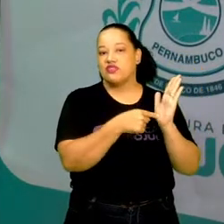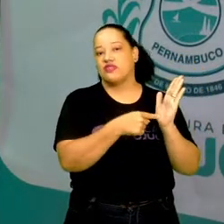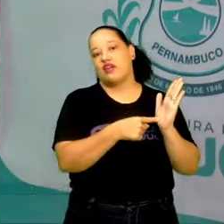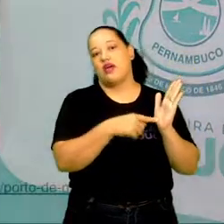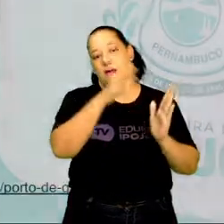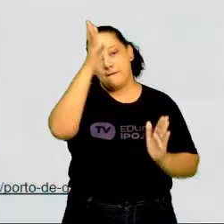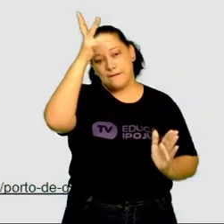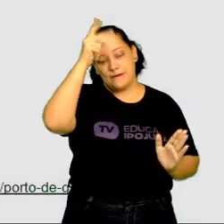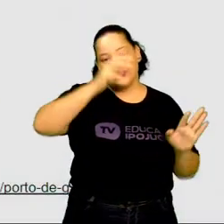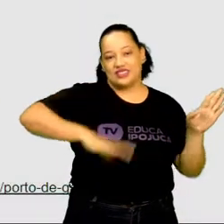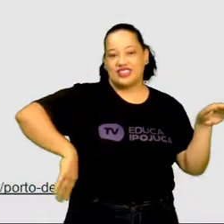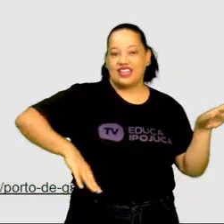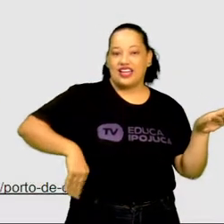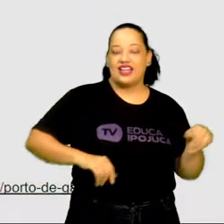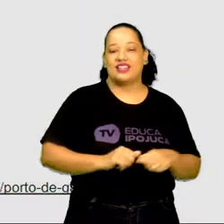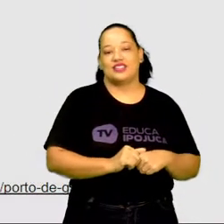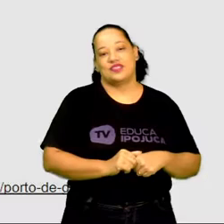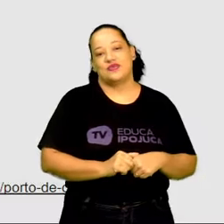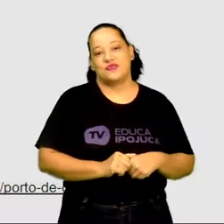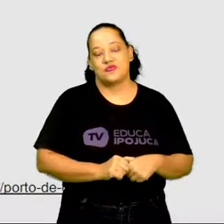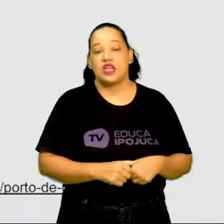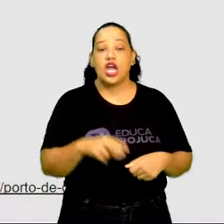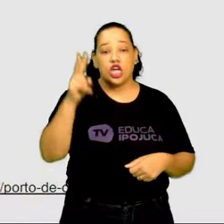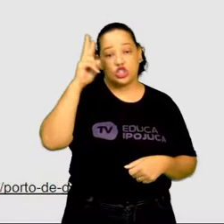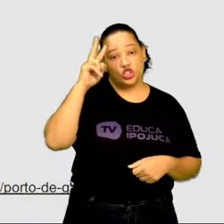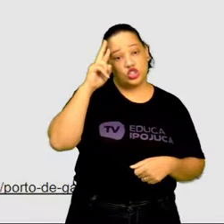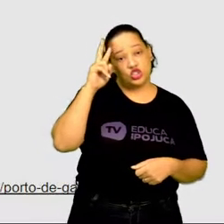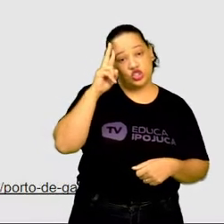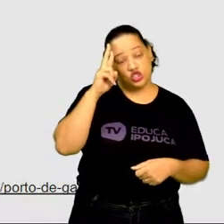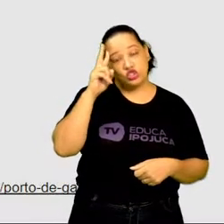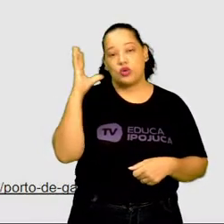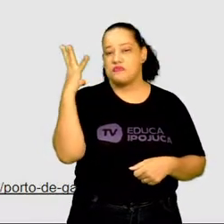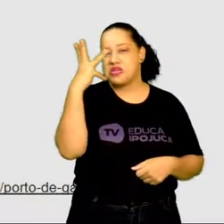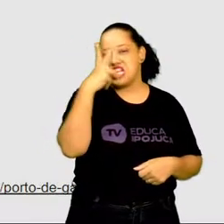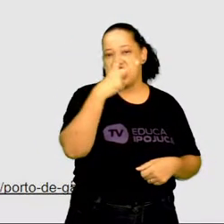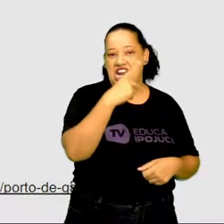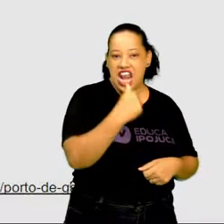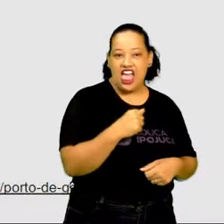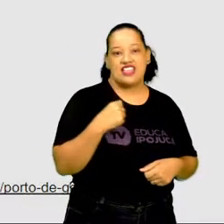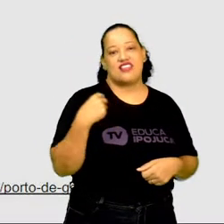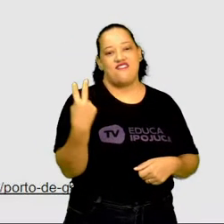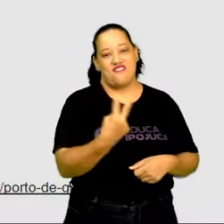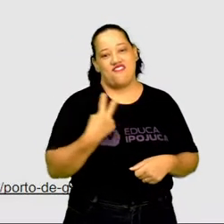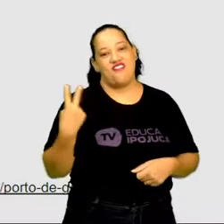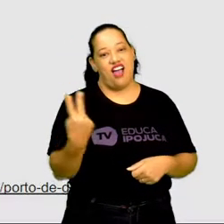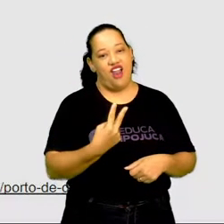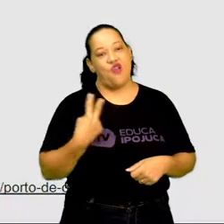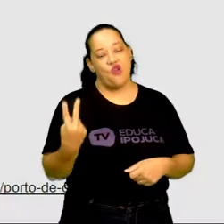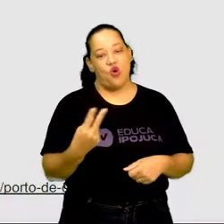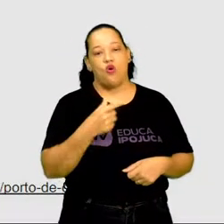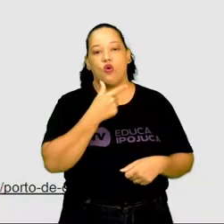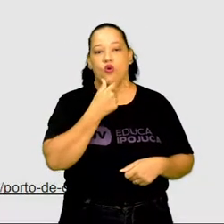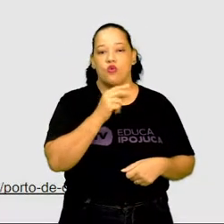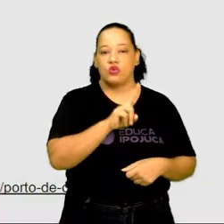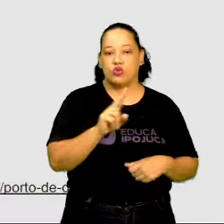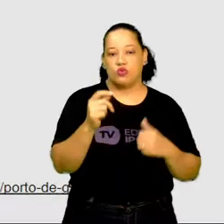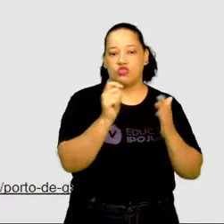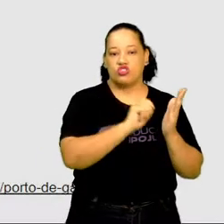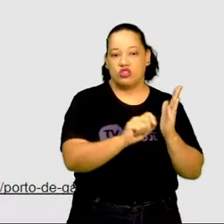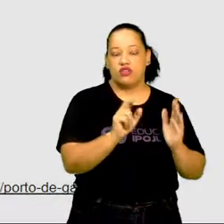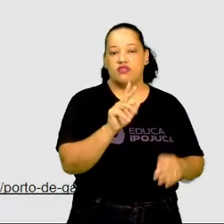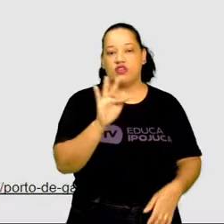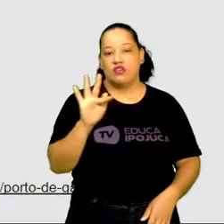Nossa história, belezas e valores. Quem escreveu foi Fernando Serpa. É o autor.